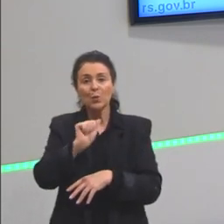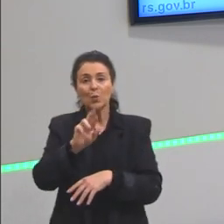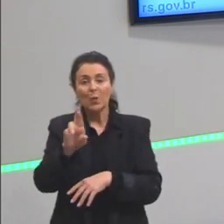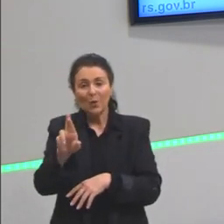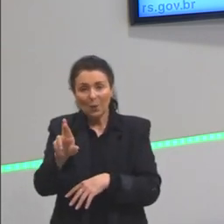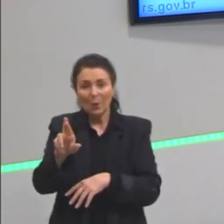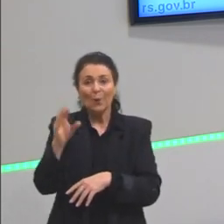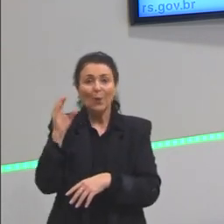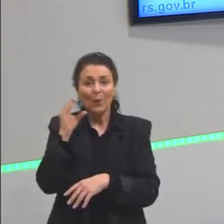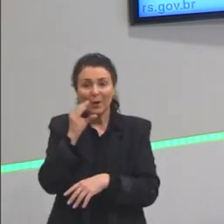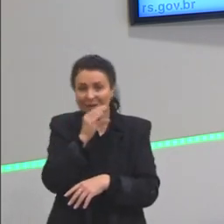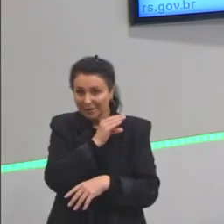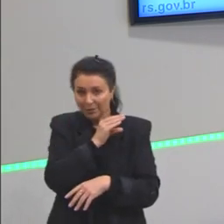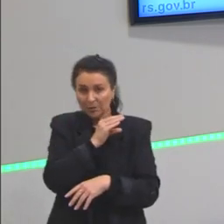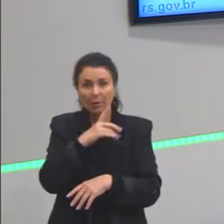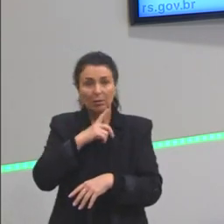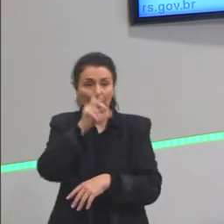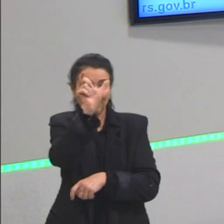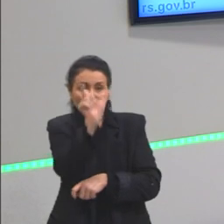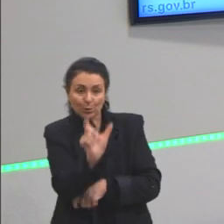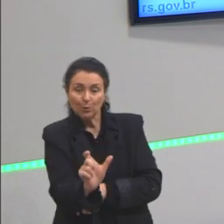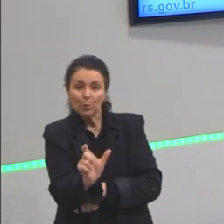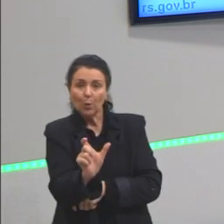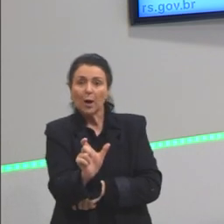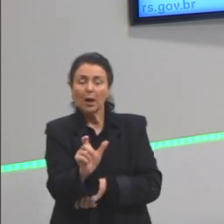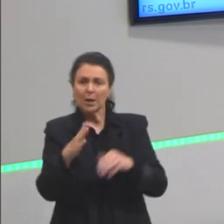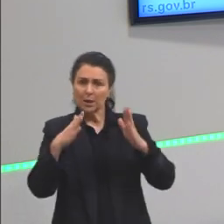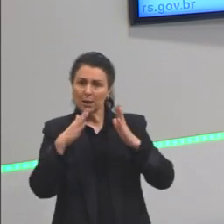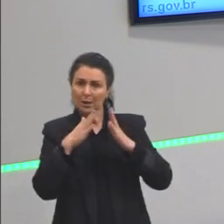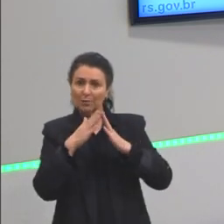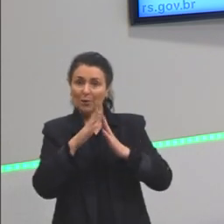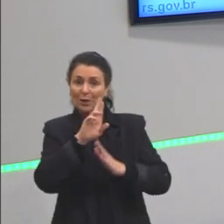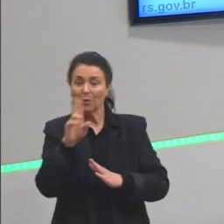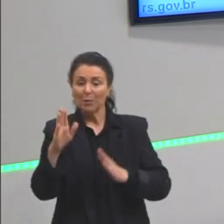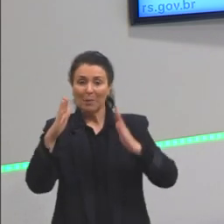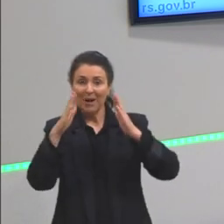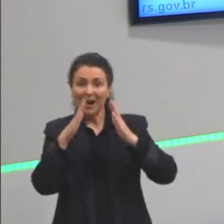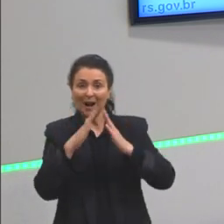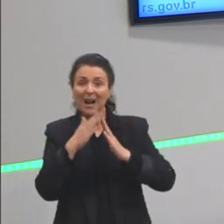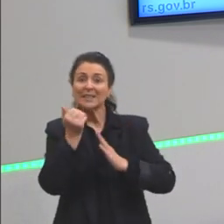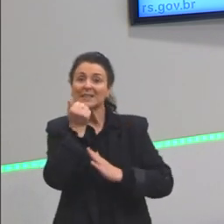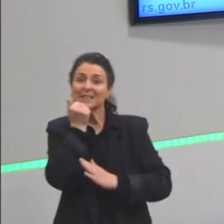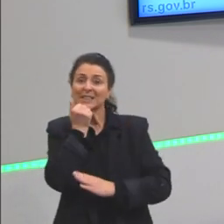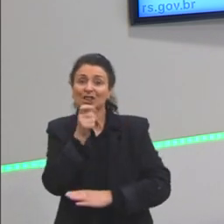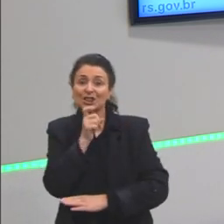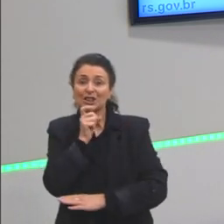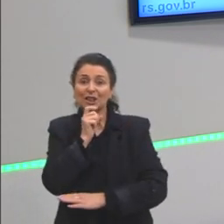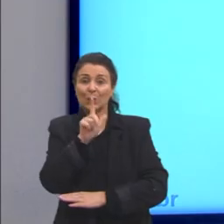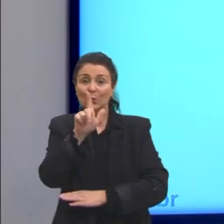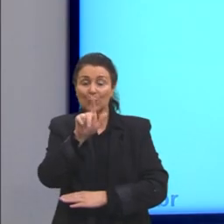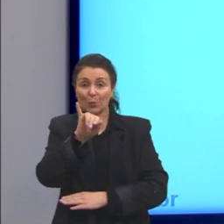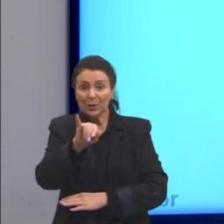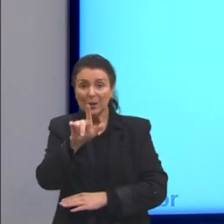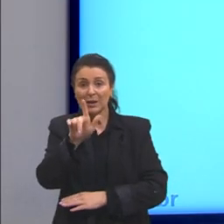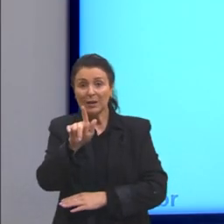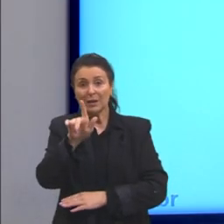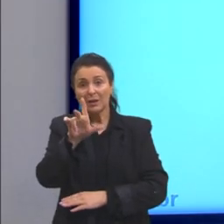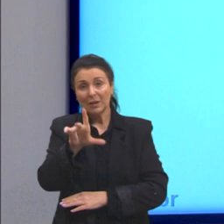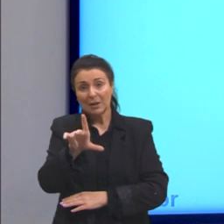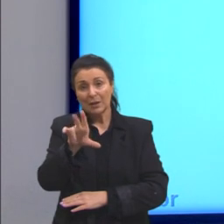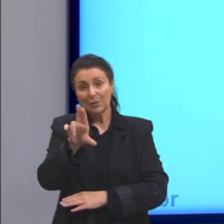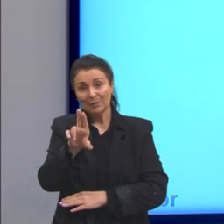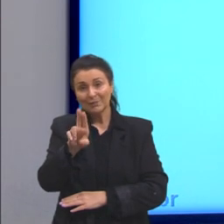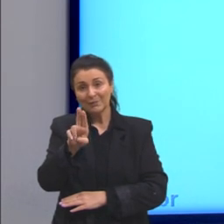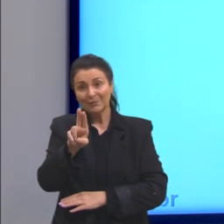um igu, que a gente chama essas casinhas de gelo. Bom, convecção que a gente